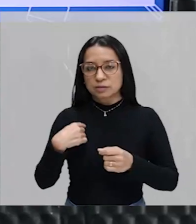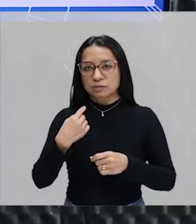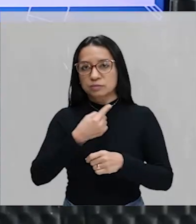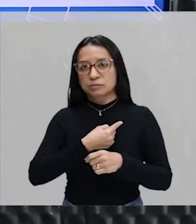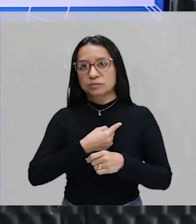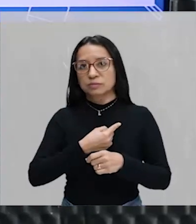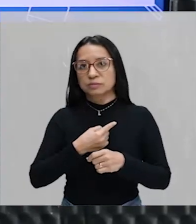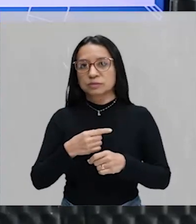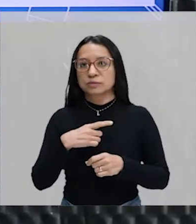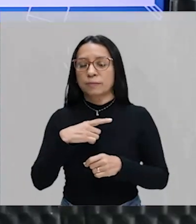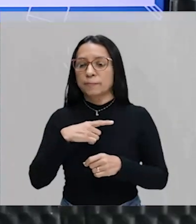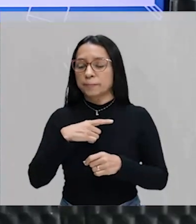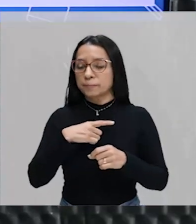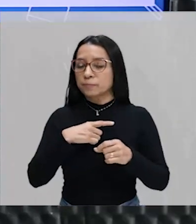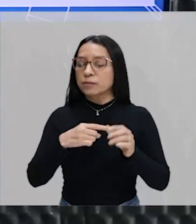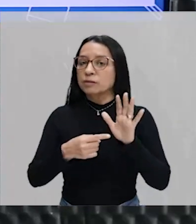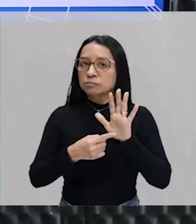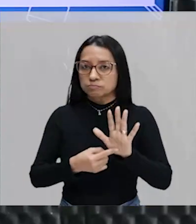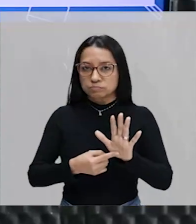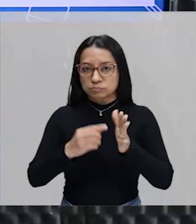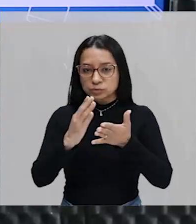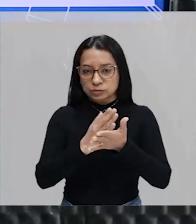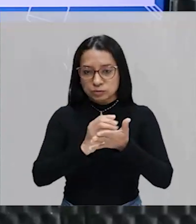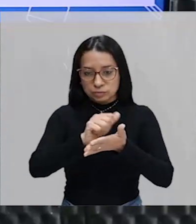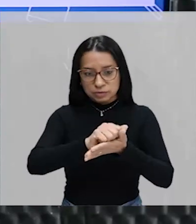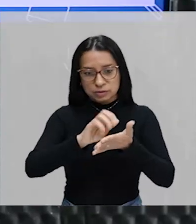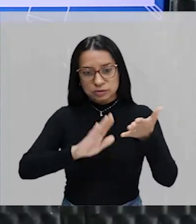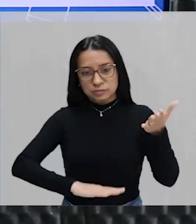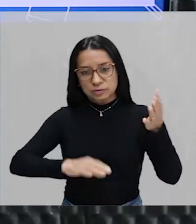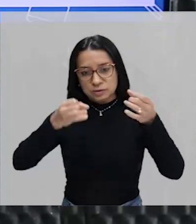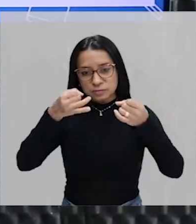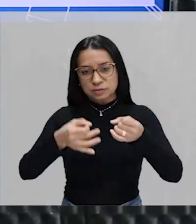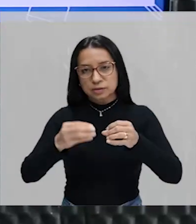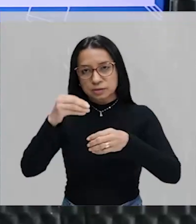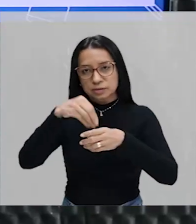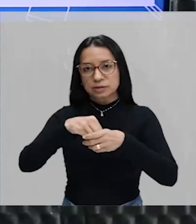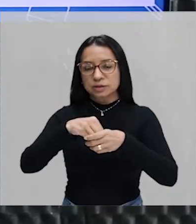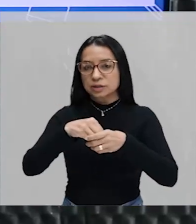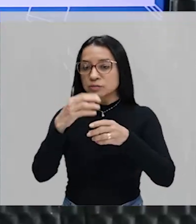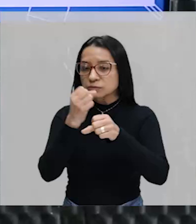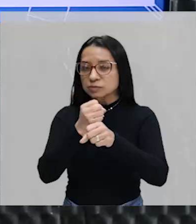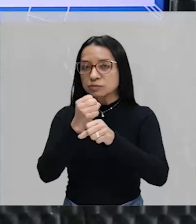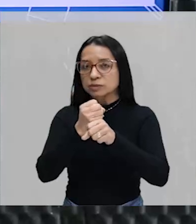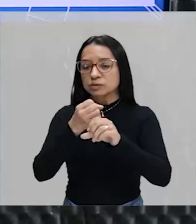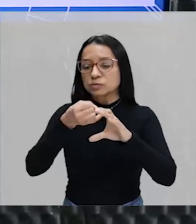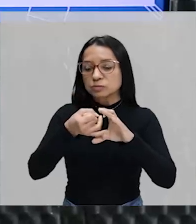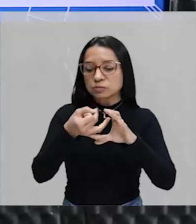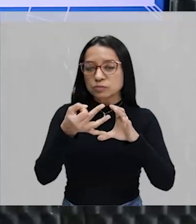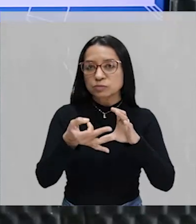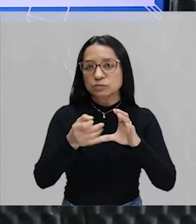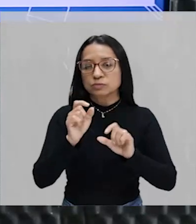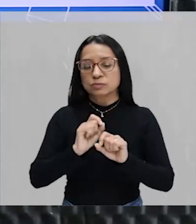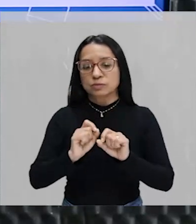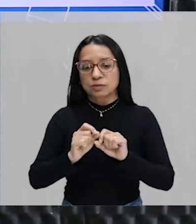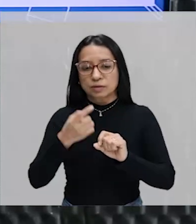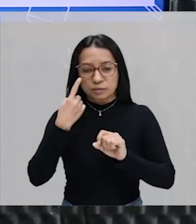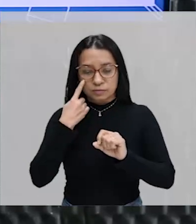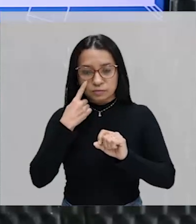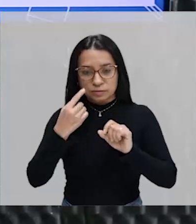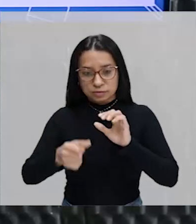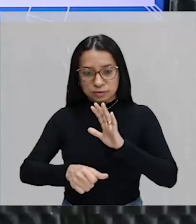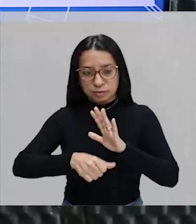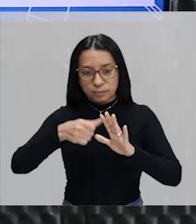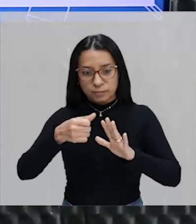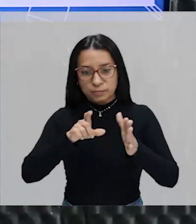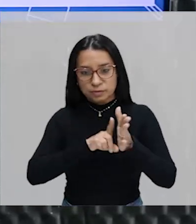trazendo exercícios comentados dentro das operações com conjuntos. Veja aqui na primeira